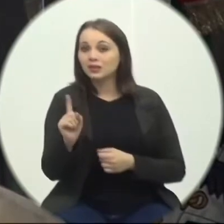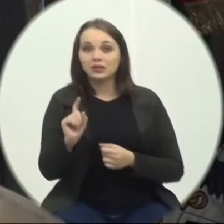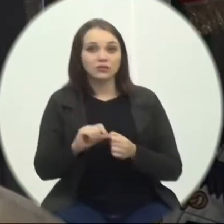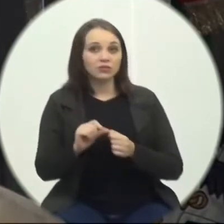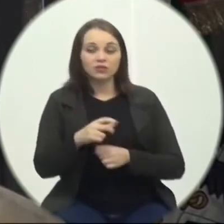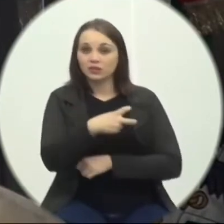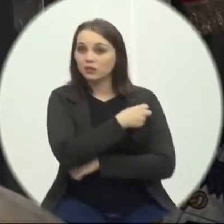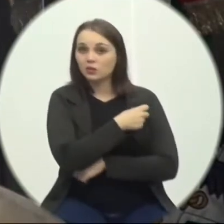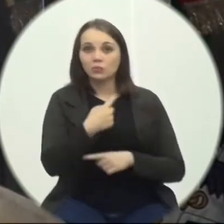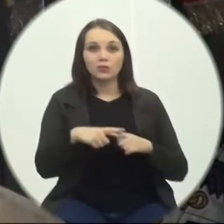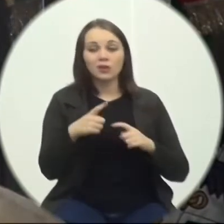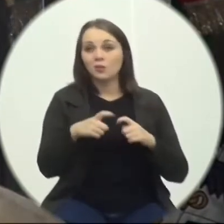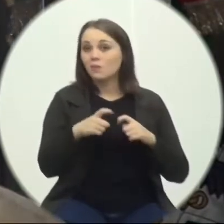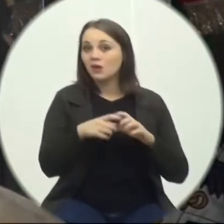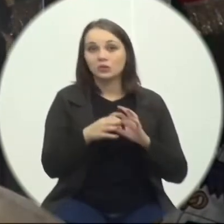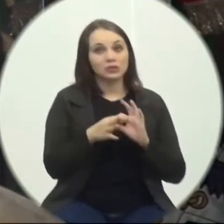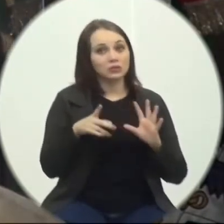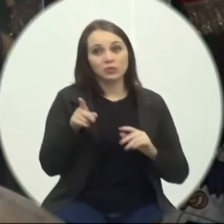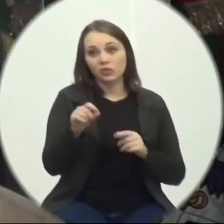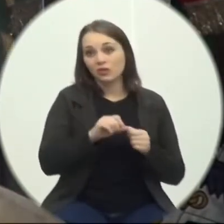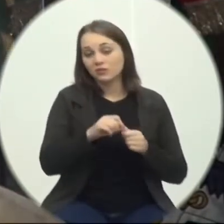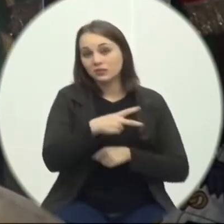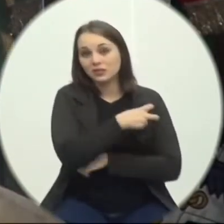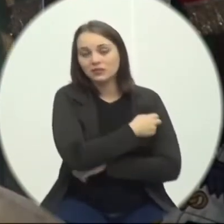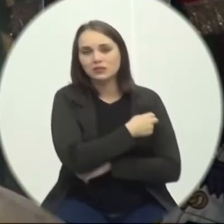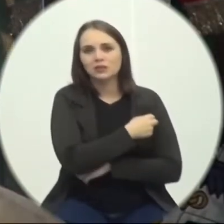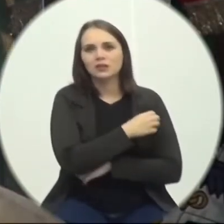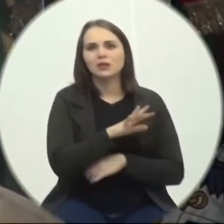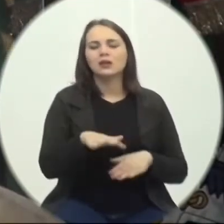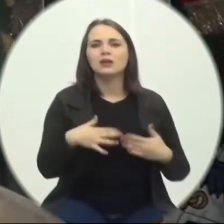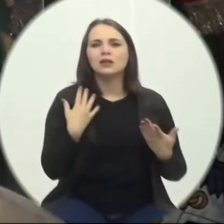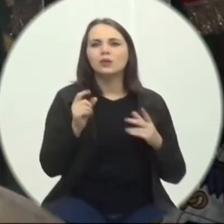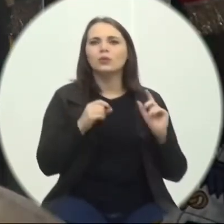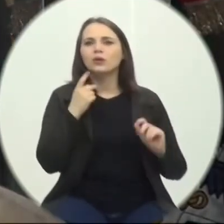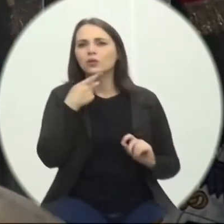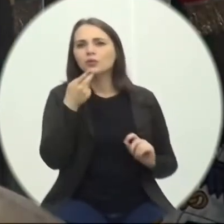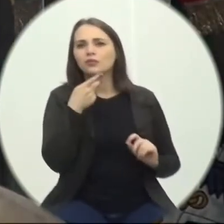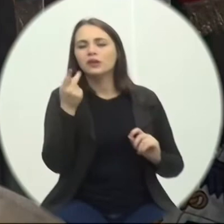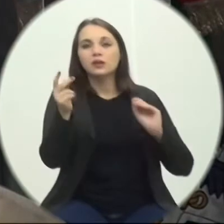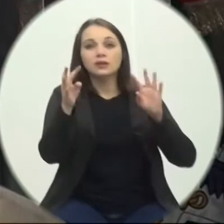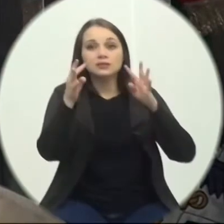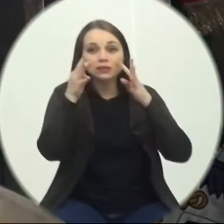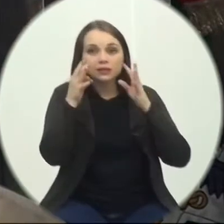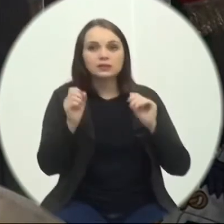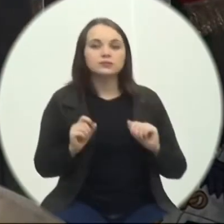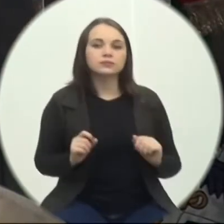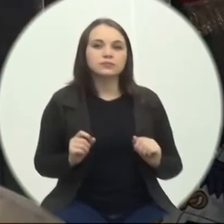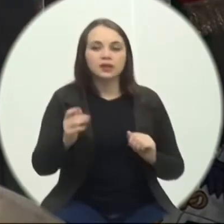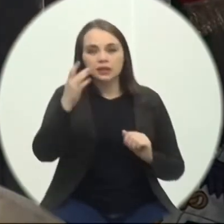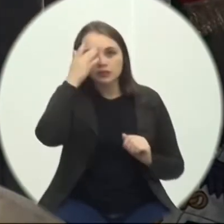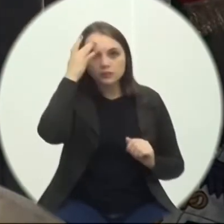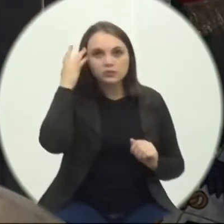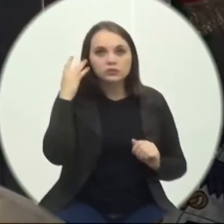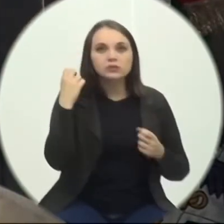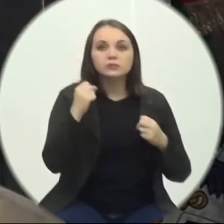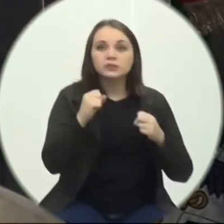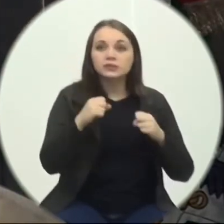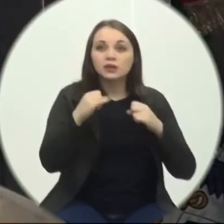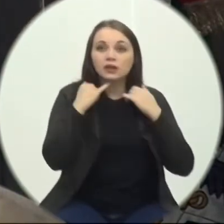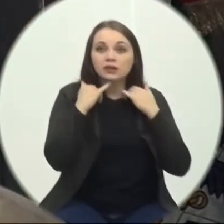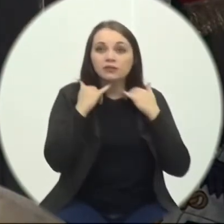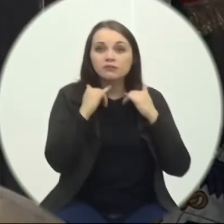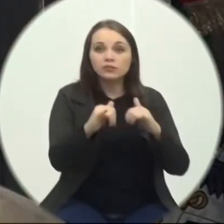Para fazer a vacina O que Por que eu estou Fazendo isso Para que sirva de alerta As pessoas Têm que dar Informação